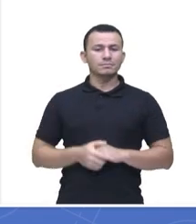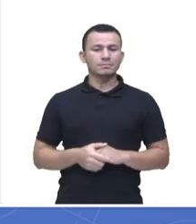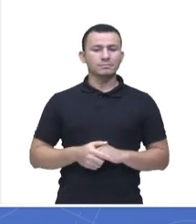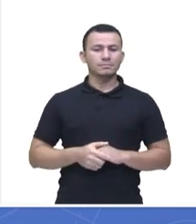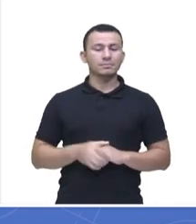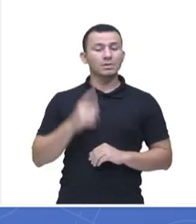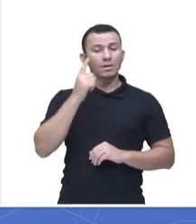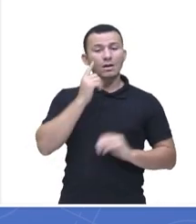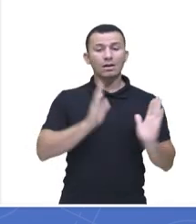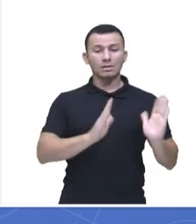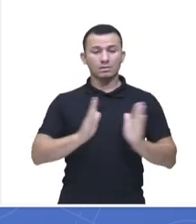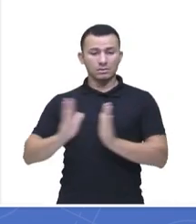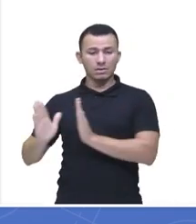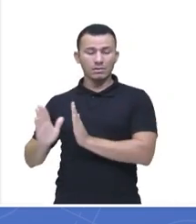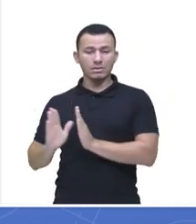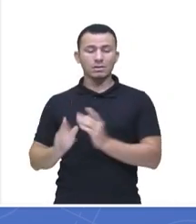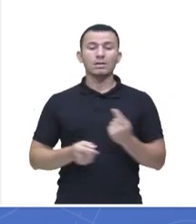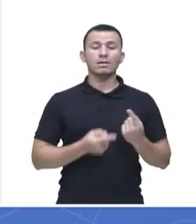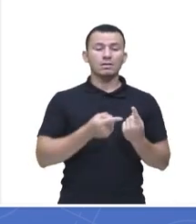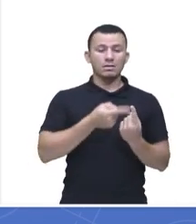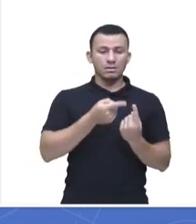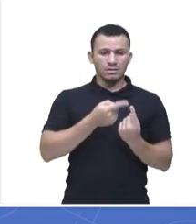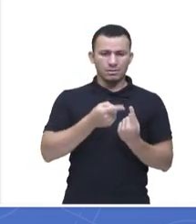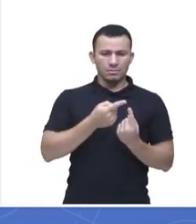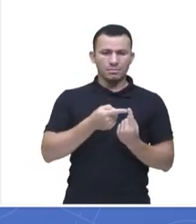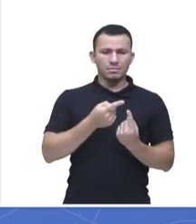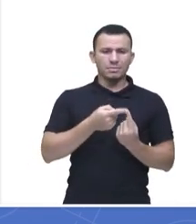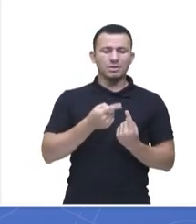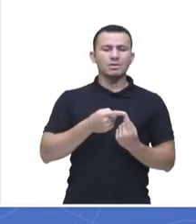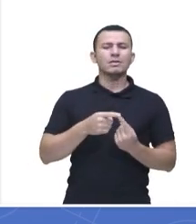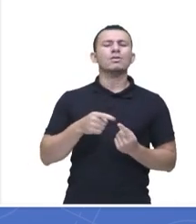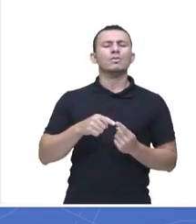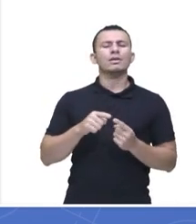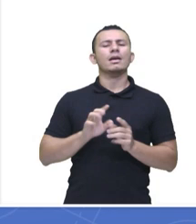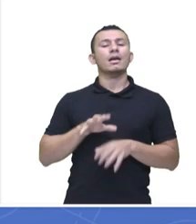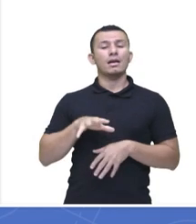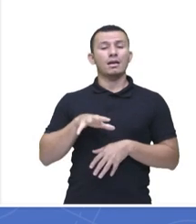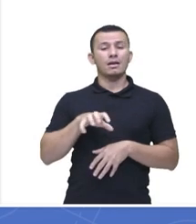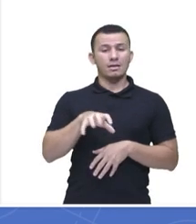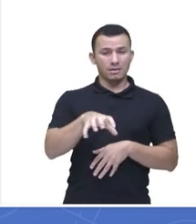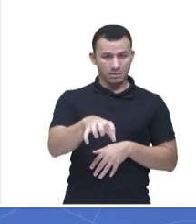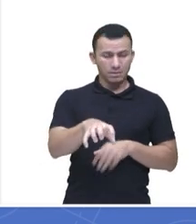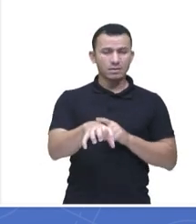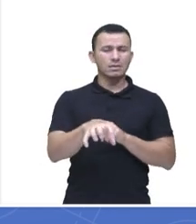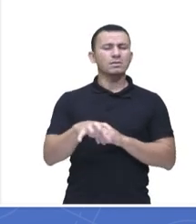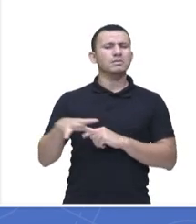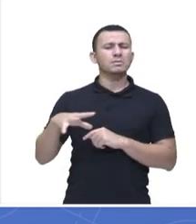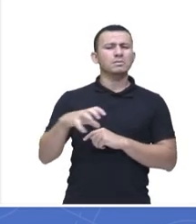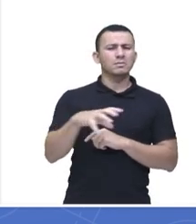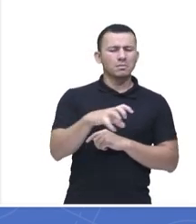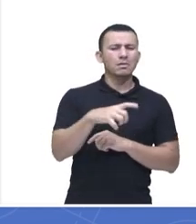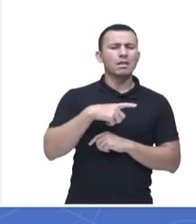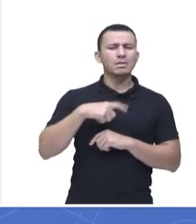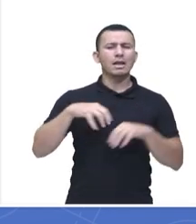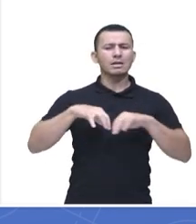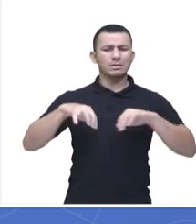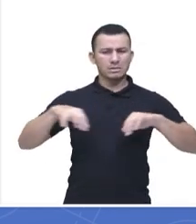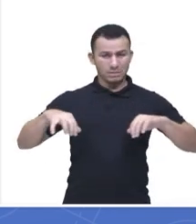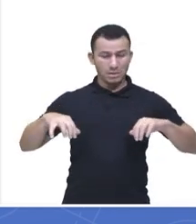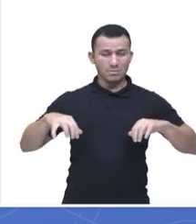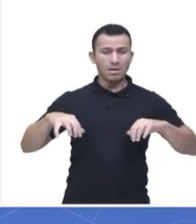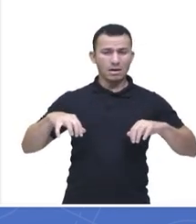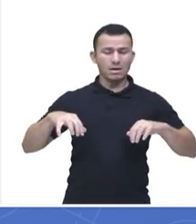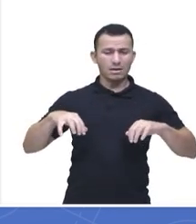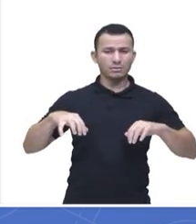a sequência correta. Primeiro, ali, são os aracnídeos, tá? Então, os aracnídeos, eles têm um corpo dividido em